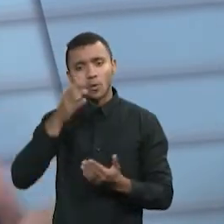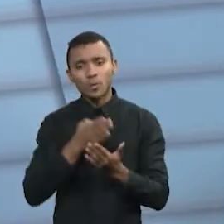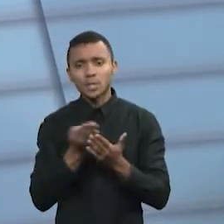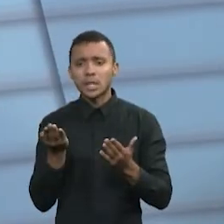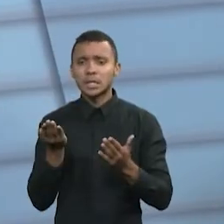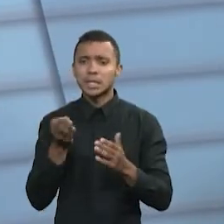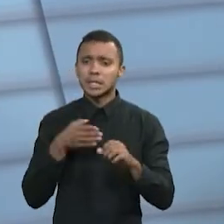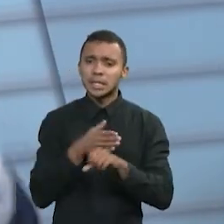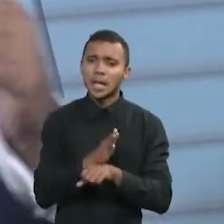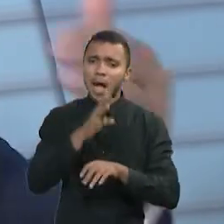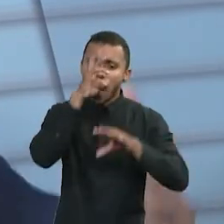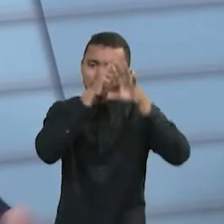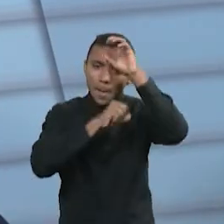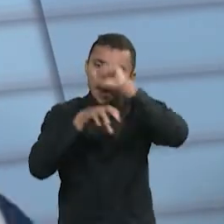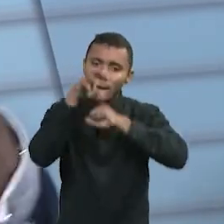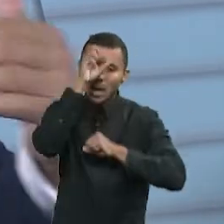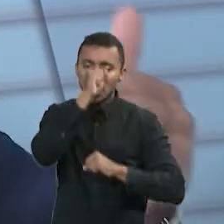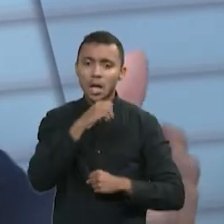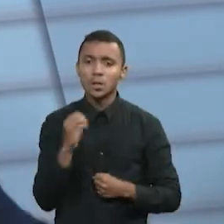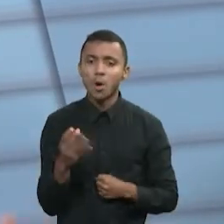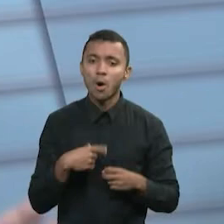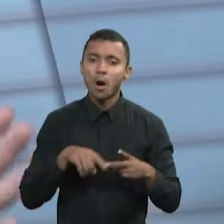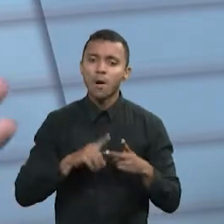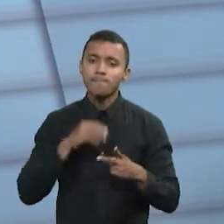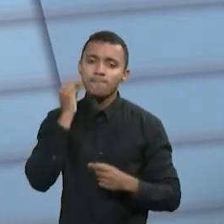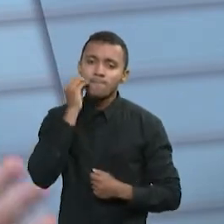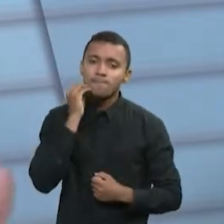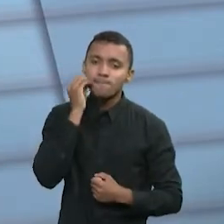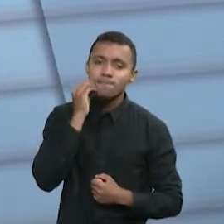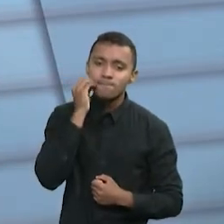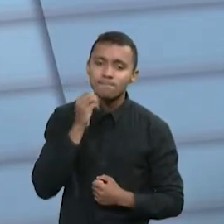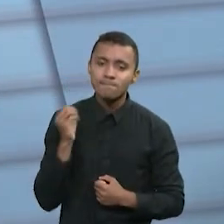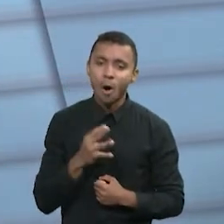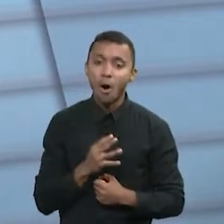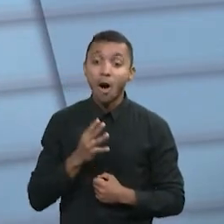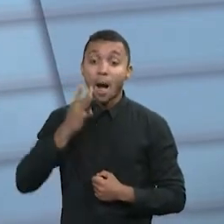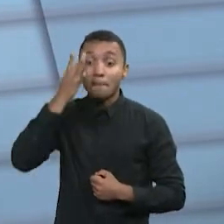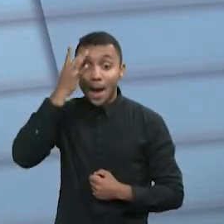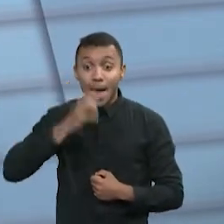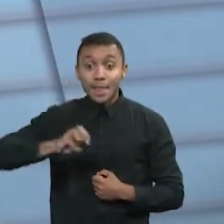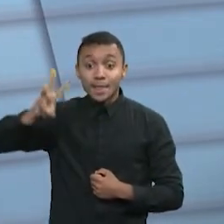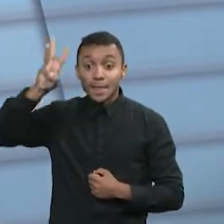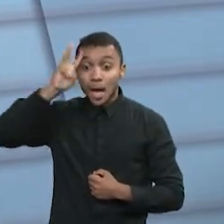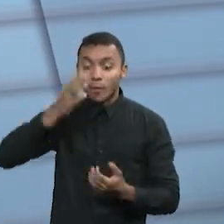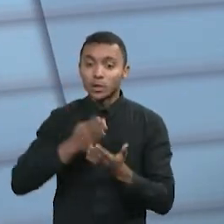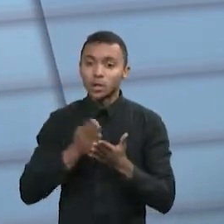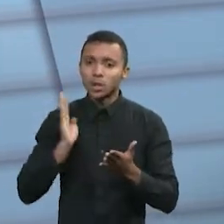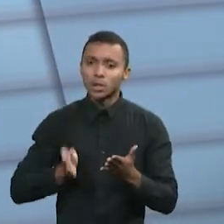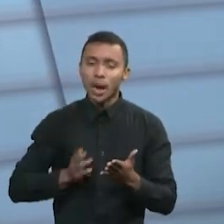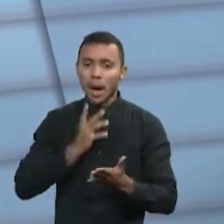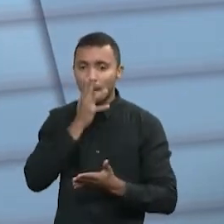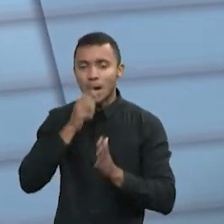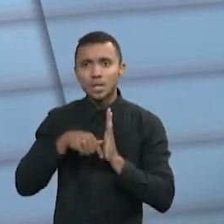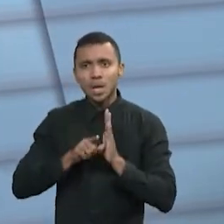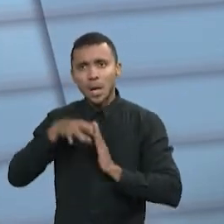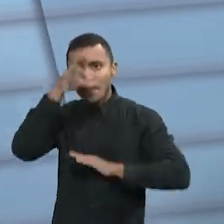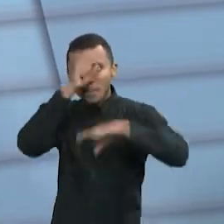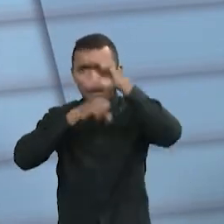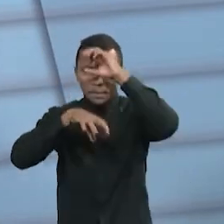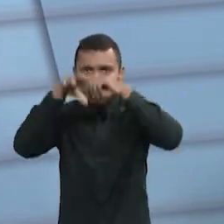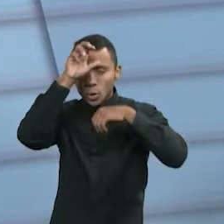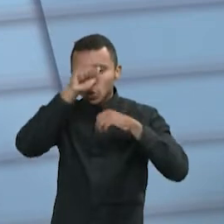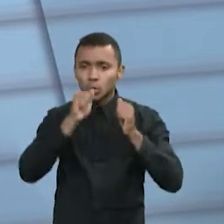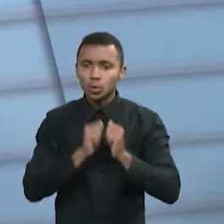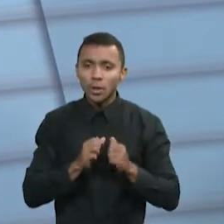ganhar conhecimento, adquirir novos conhecimentos, as novas ferramentas e já aplicar no dia seguinte. Logo na terça-feira, você já faz a reunião com o seu time e já